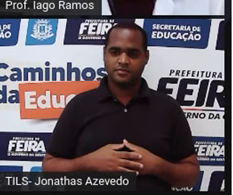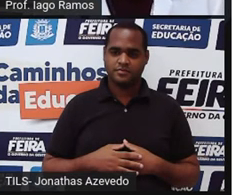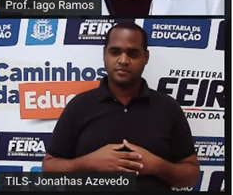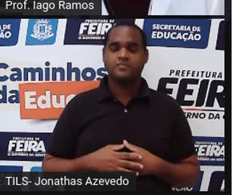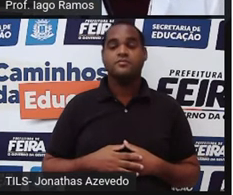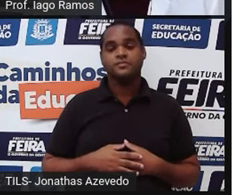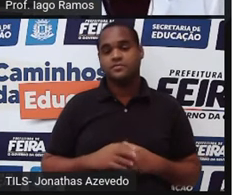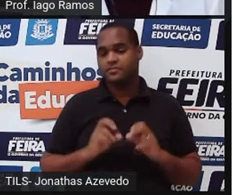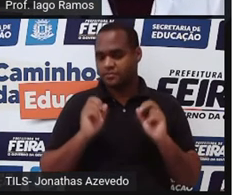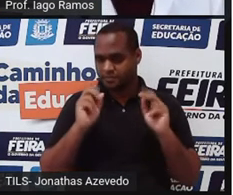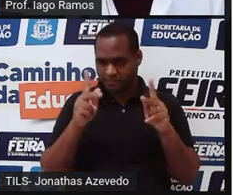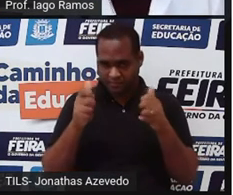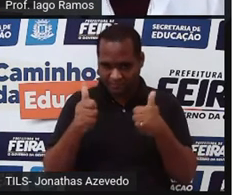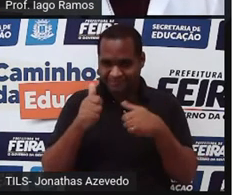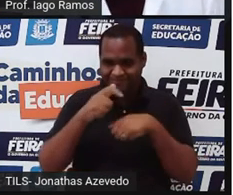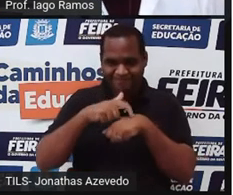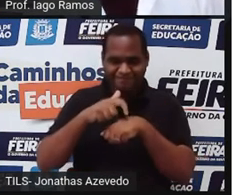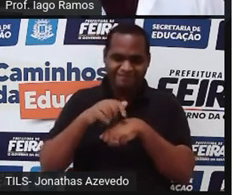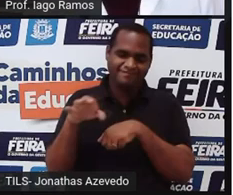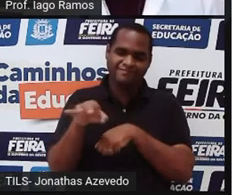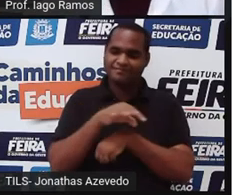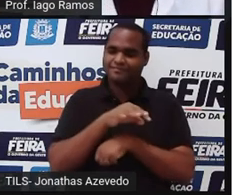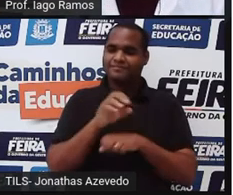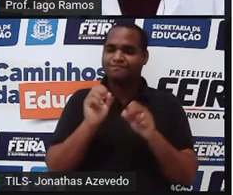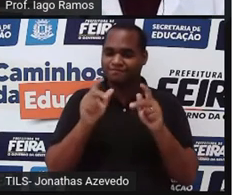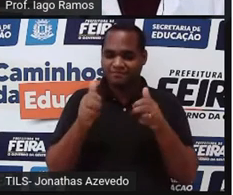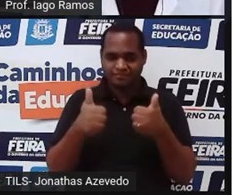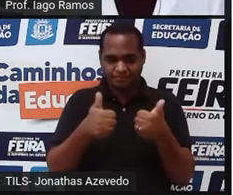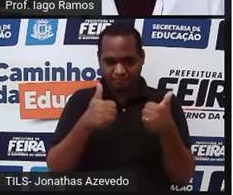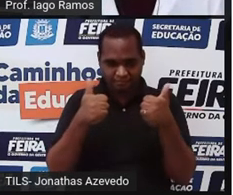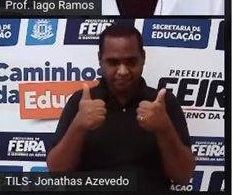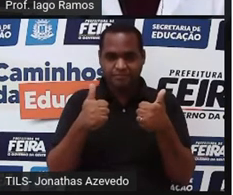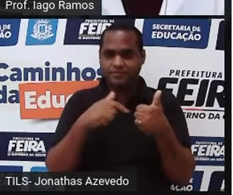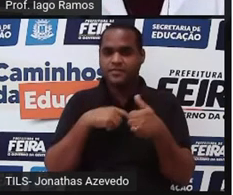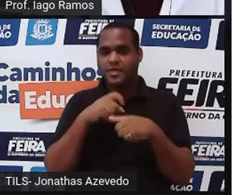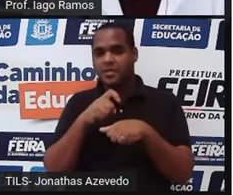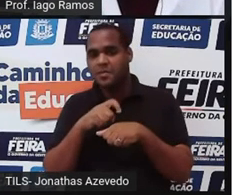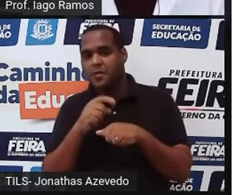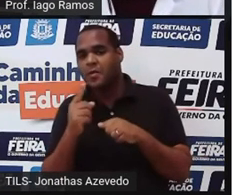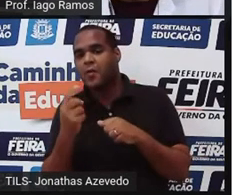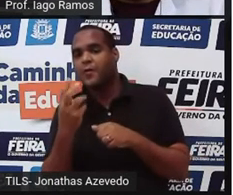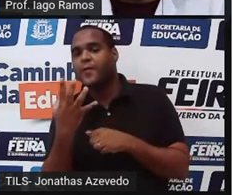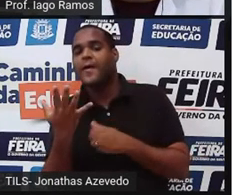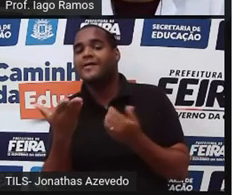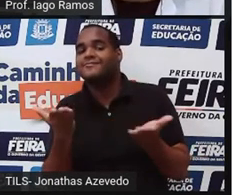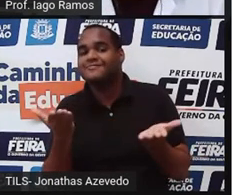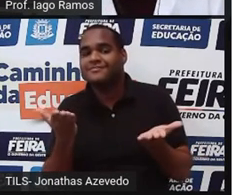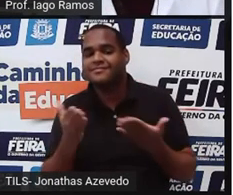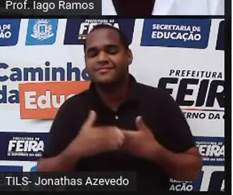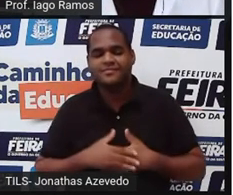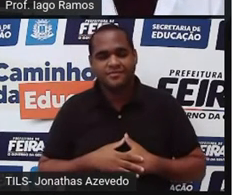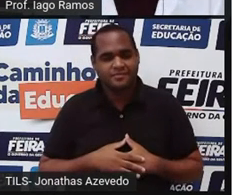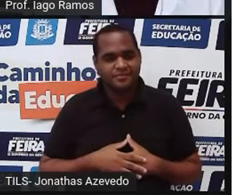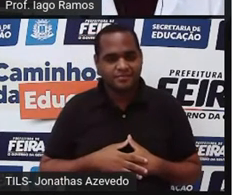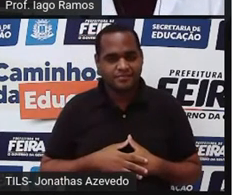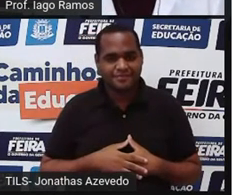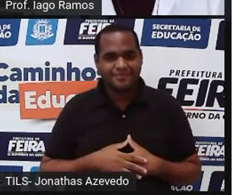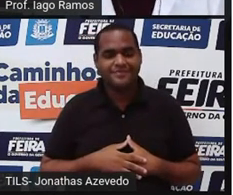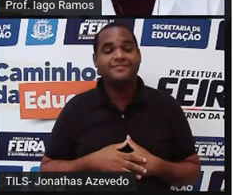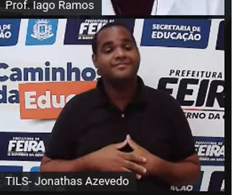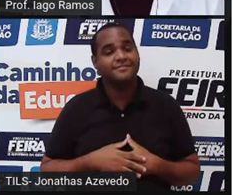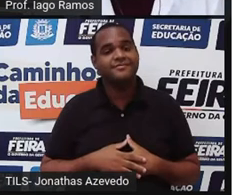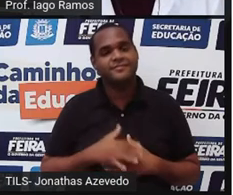Prontinho, acabou o tempo. E aí, pouco, metade, maioria ou bastante? Se você